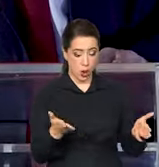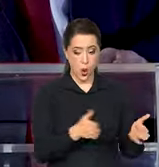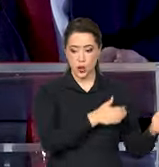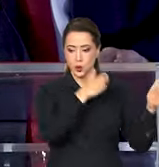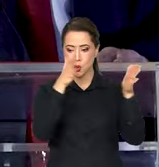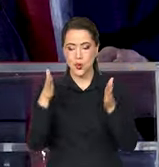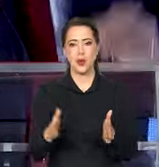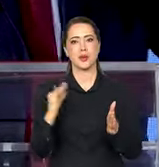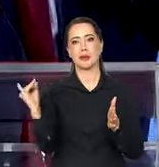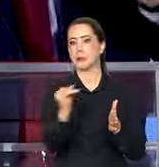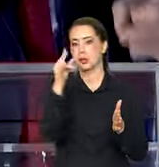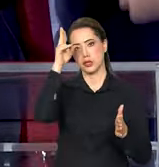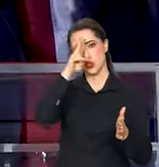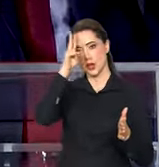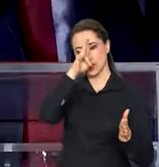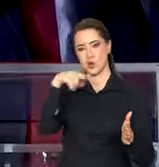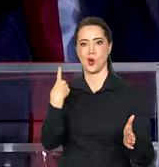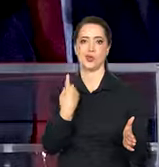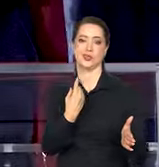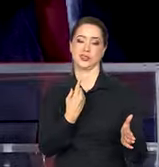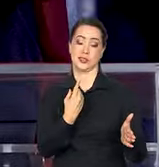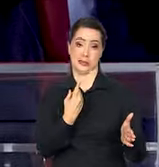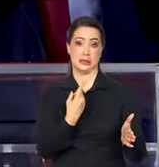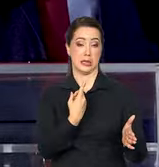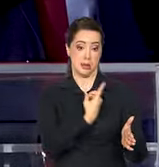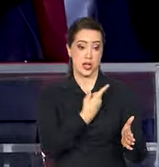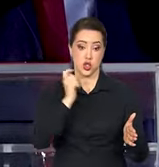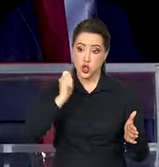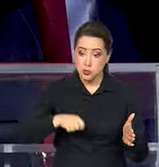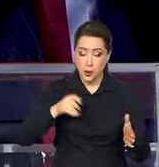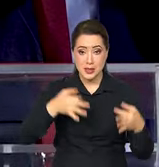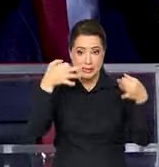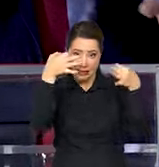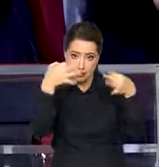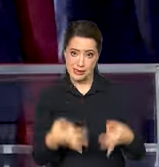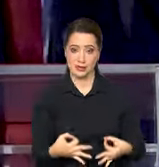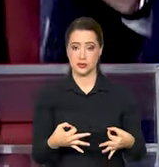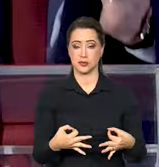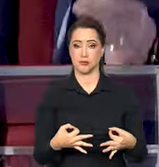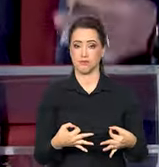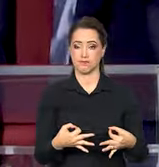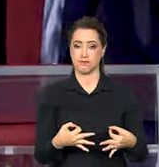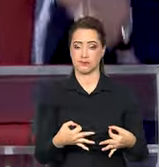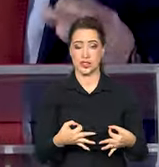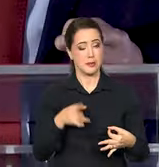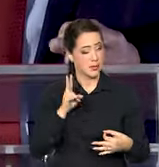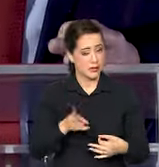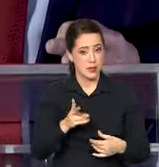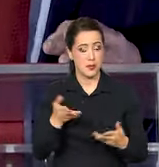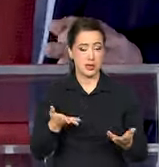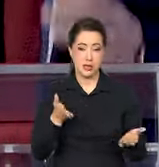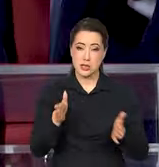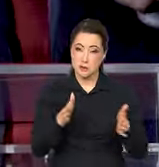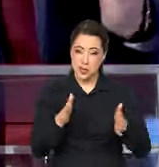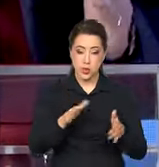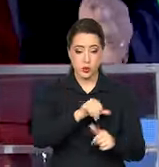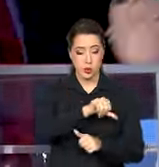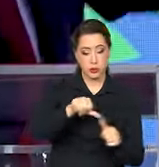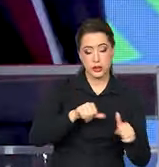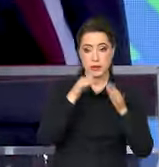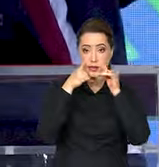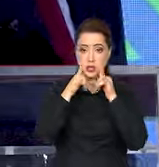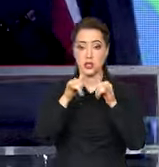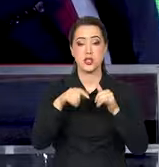vivendo. Para que a gente possa definitivamente, nessa transição energética, a gente